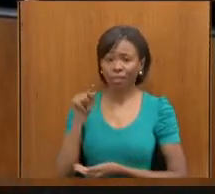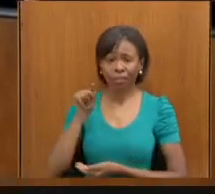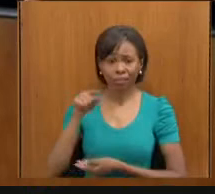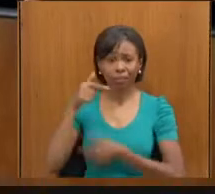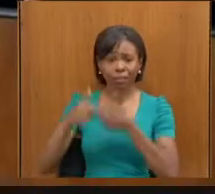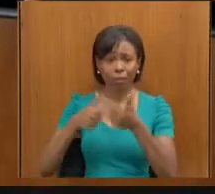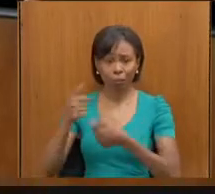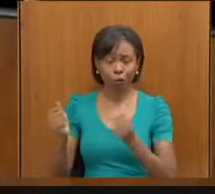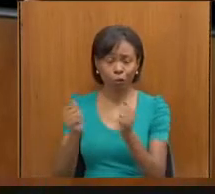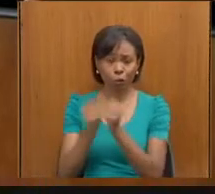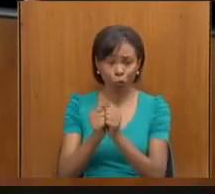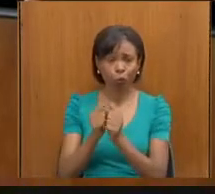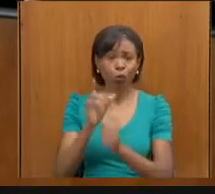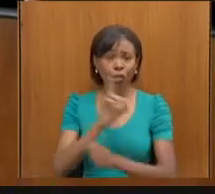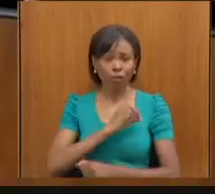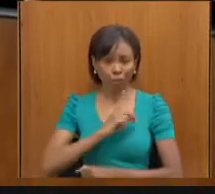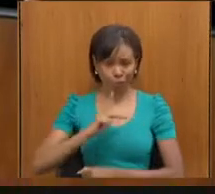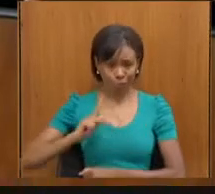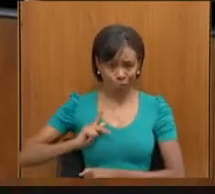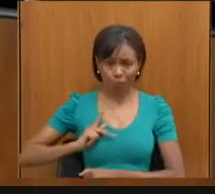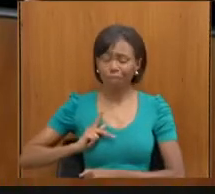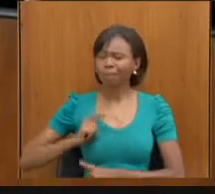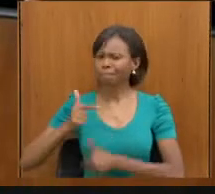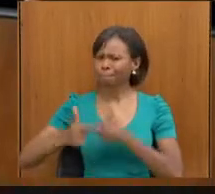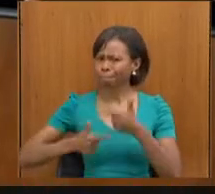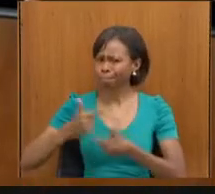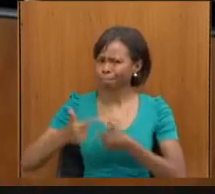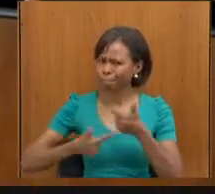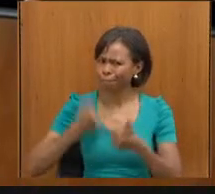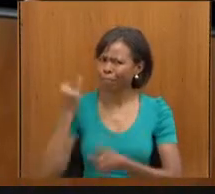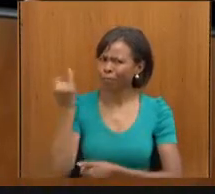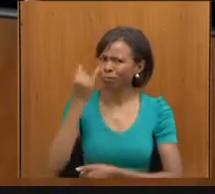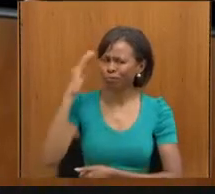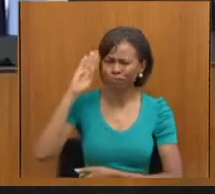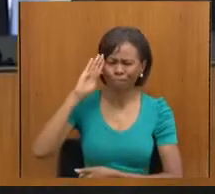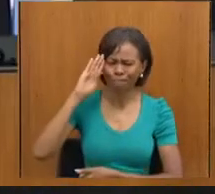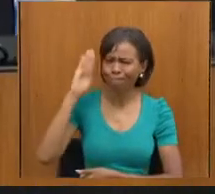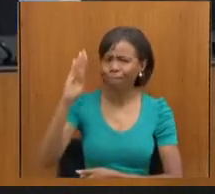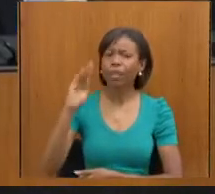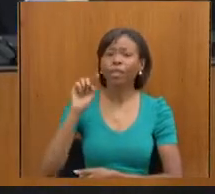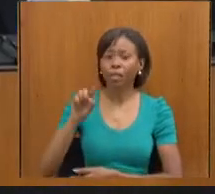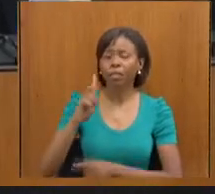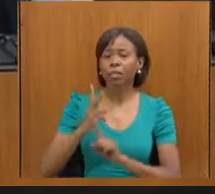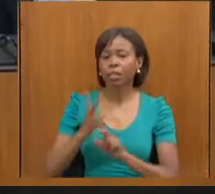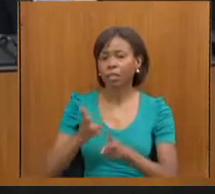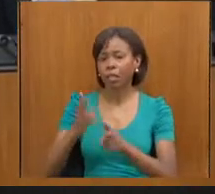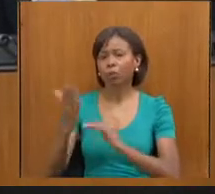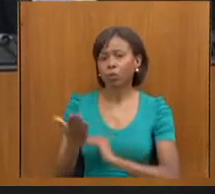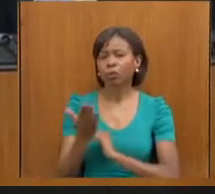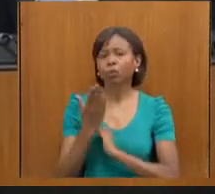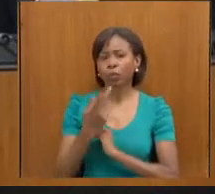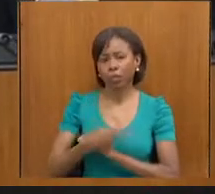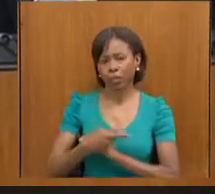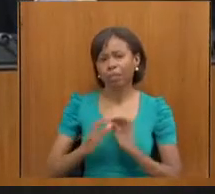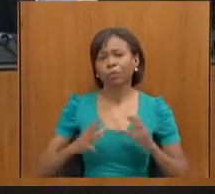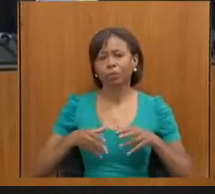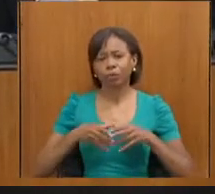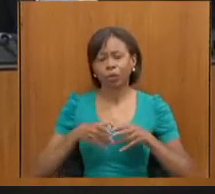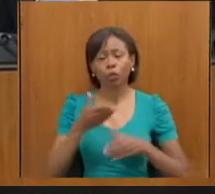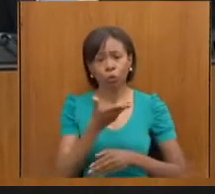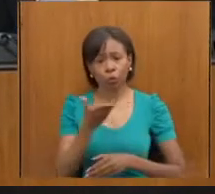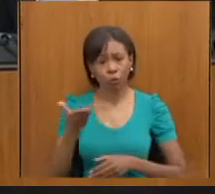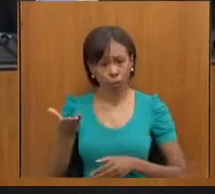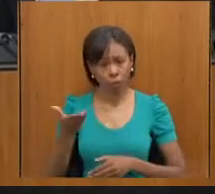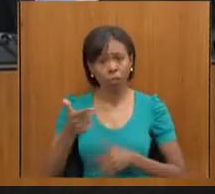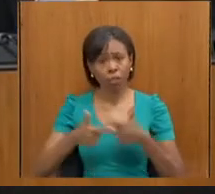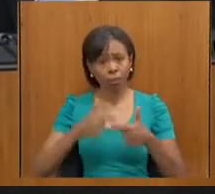você lá na defensoria, tem sido fundamental, e ele tem sempre nos ajudado aqui na comissão. Então, vocês da defensoria,